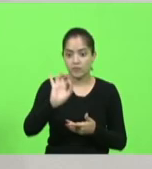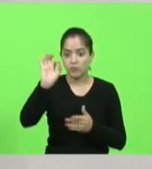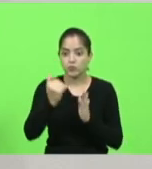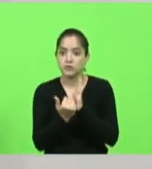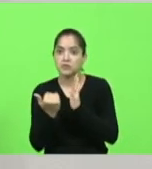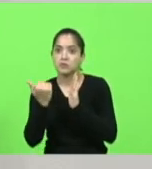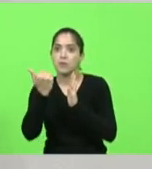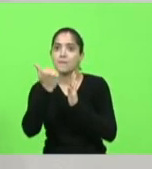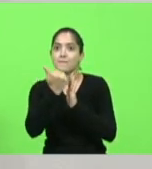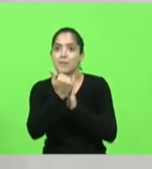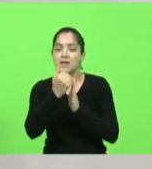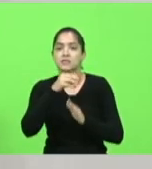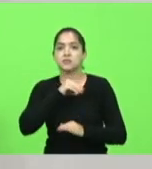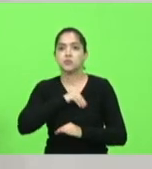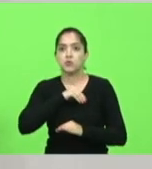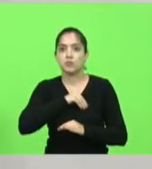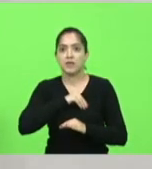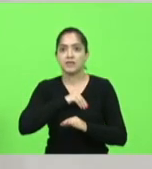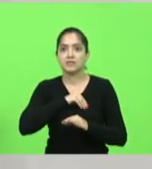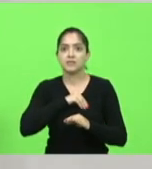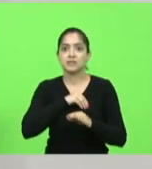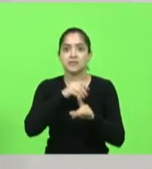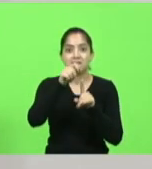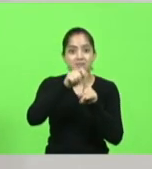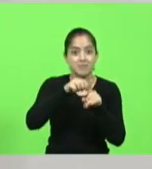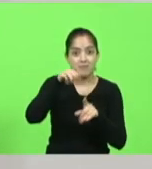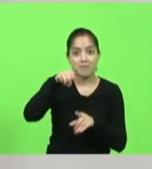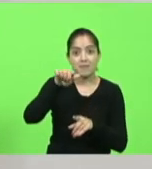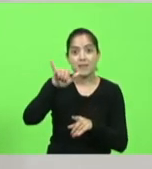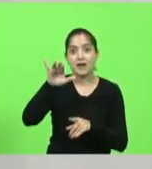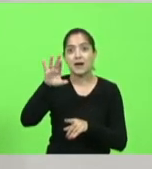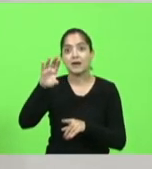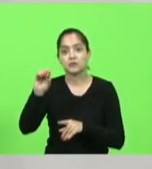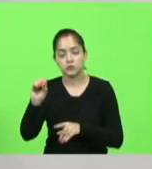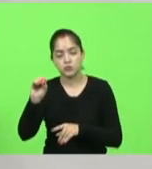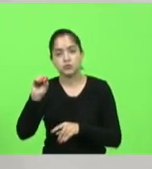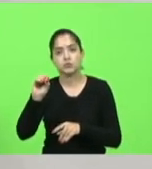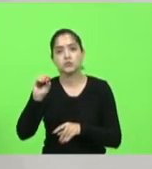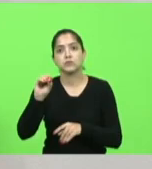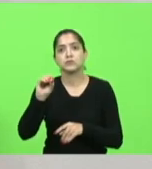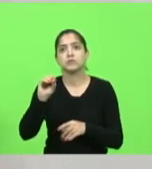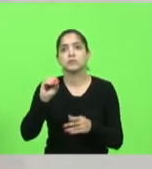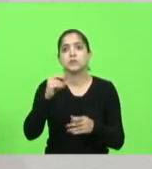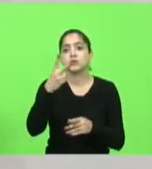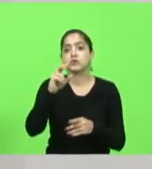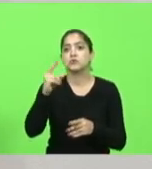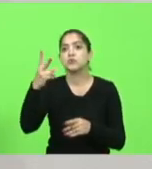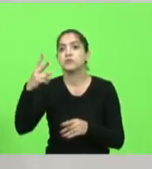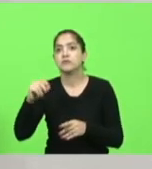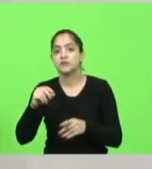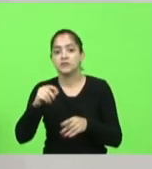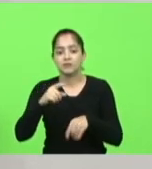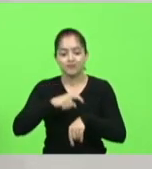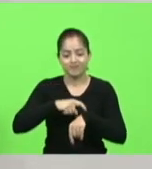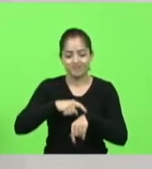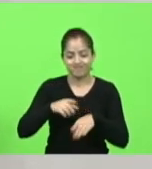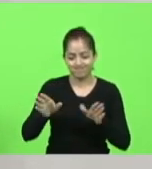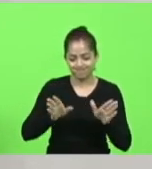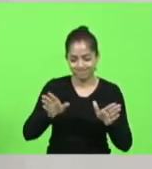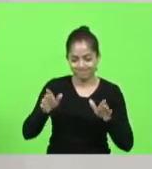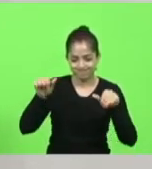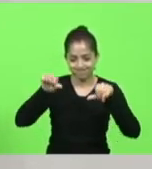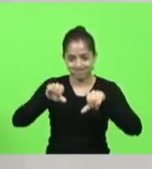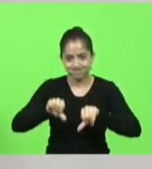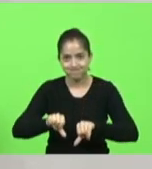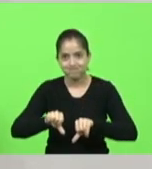por mês desde março de 2020, porque ele, num momento de crise, dificuldade, queria que o governo